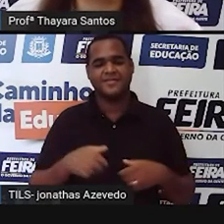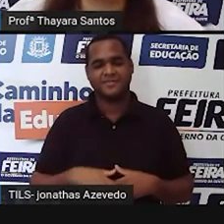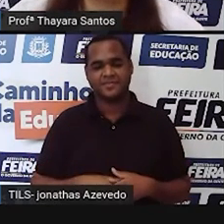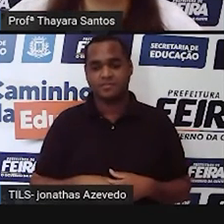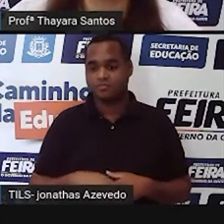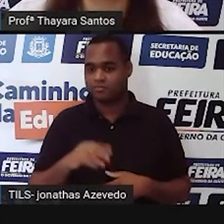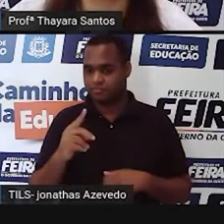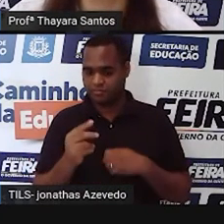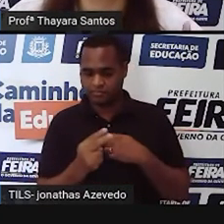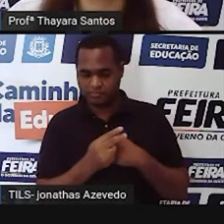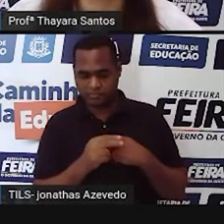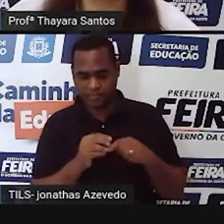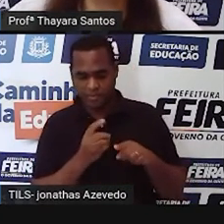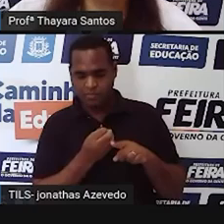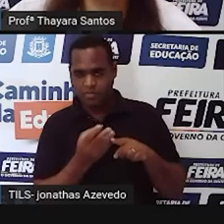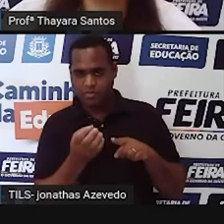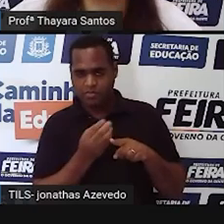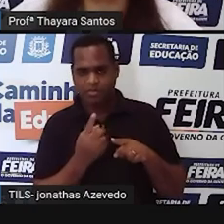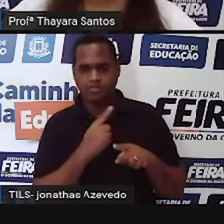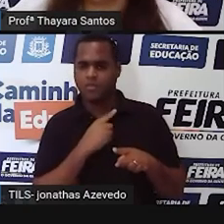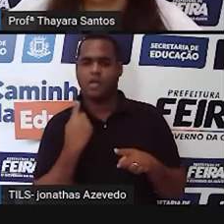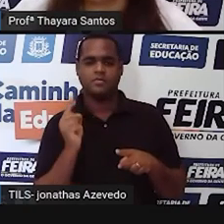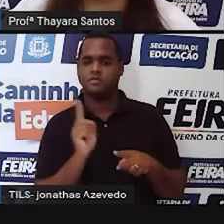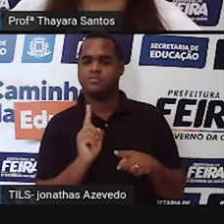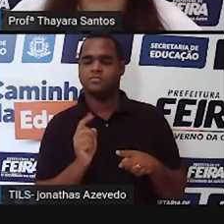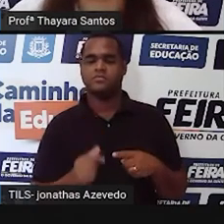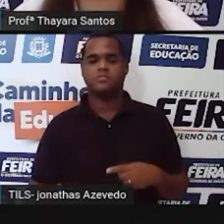para que esses espermatozoides não morram.